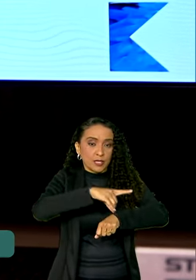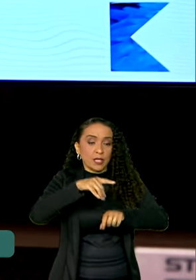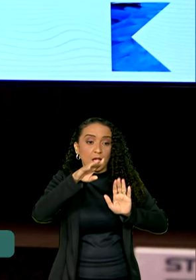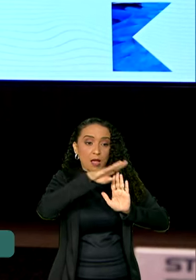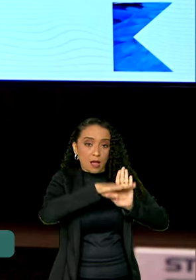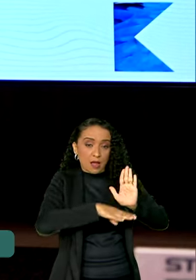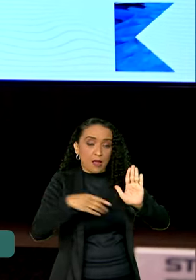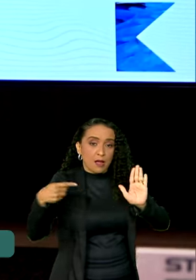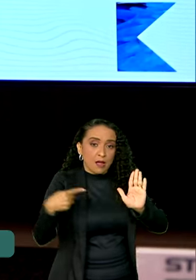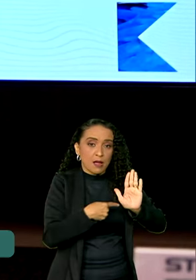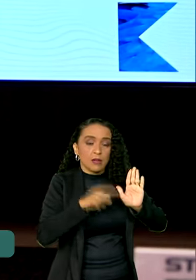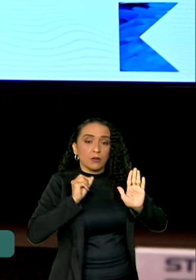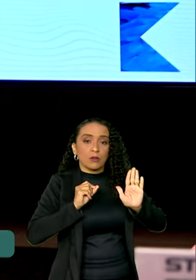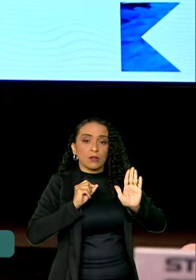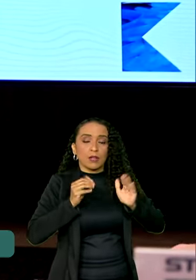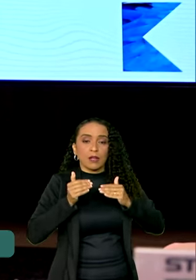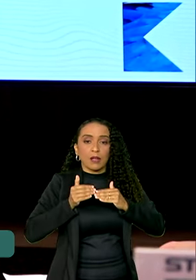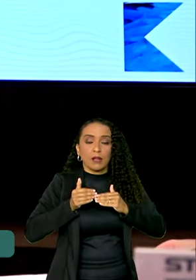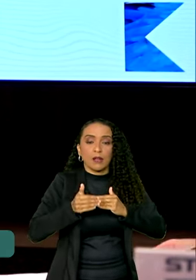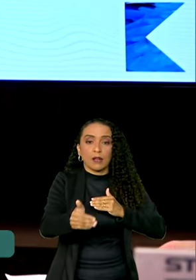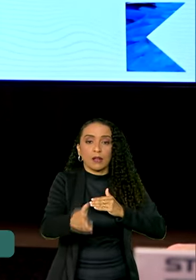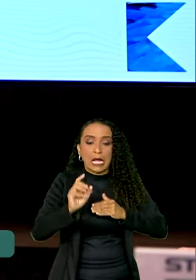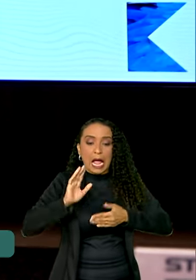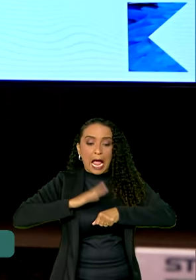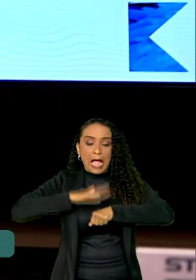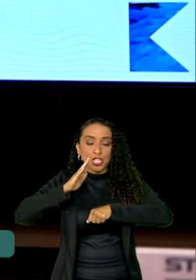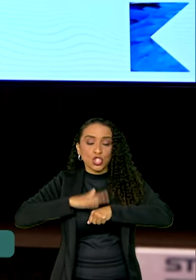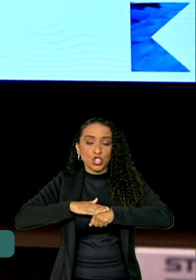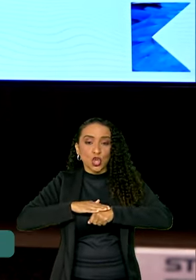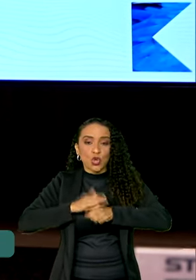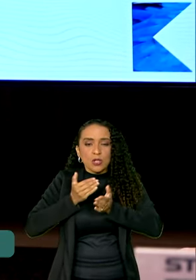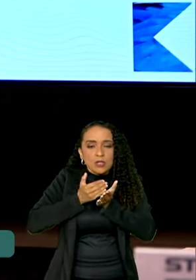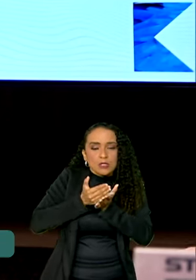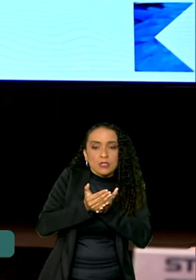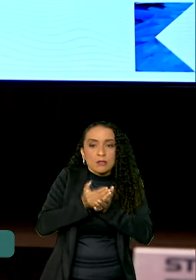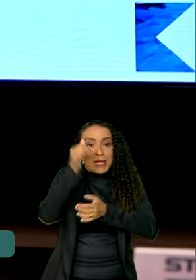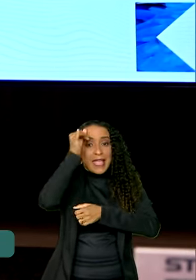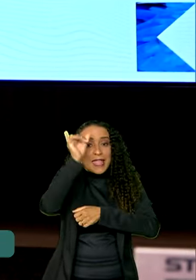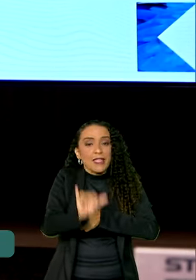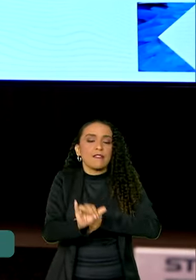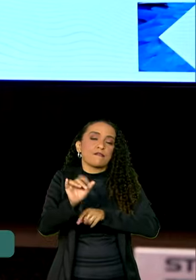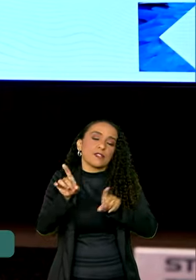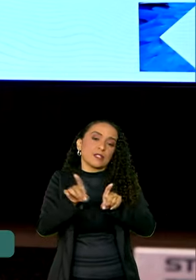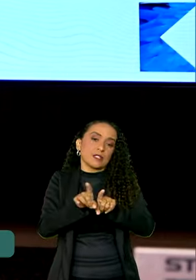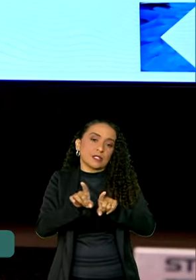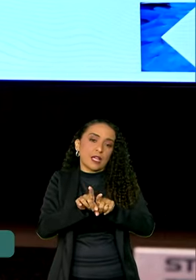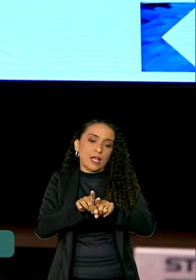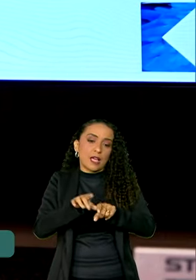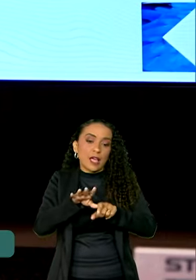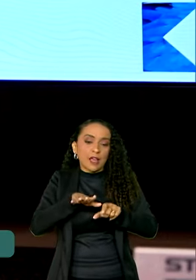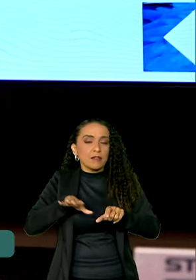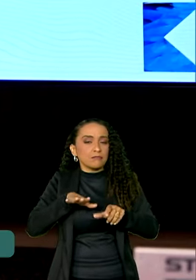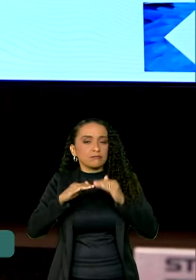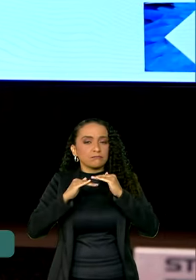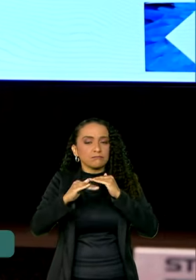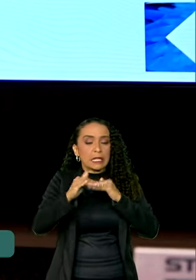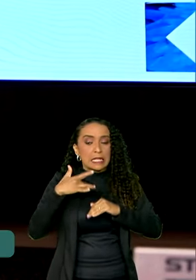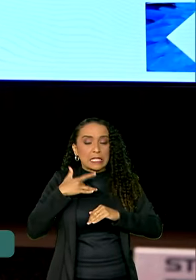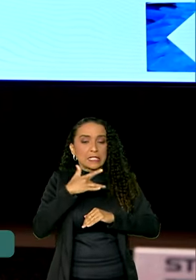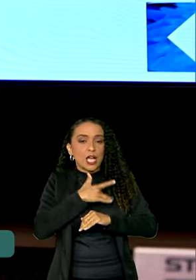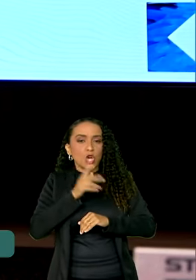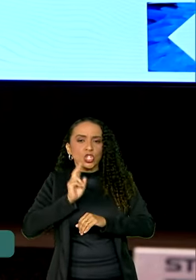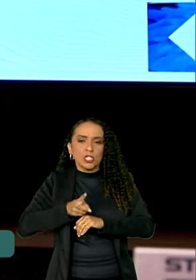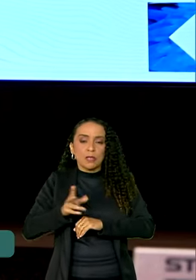Este plano, ele parte de ações iniciais de prevenção. Naquela nossa linha da saúde,